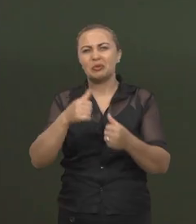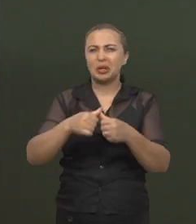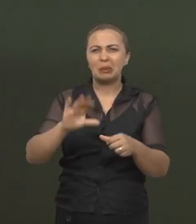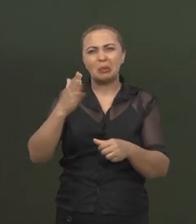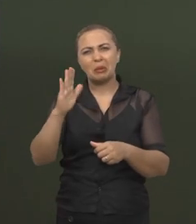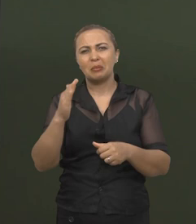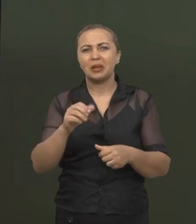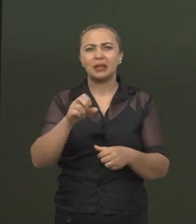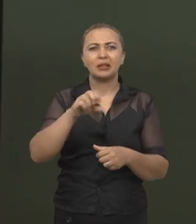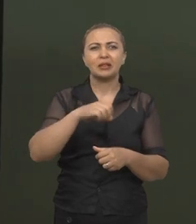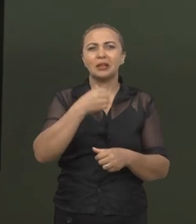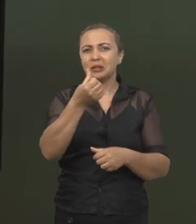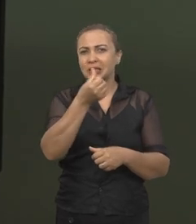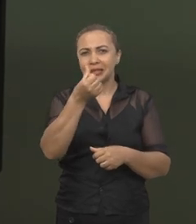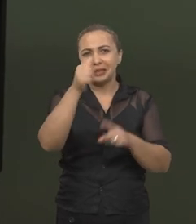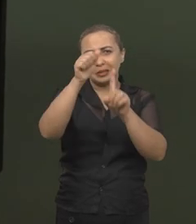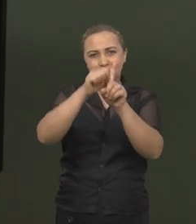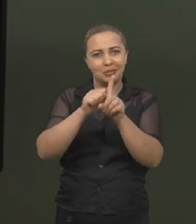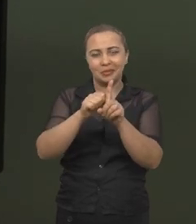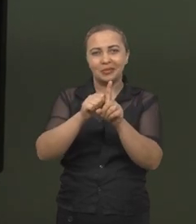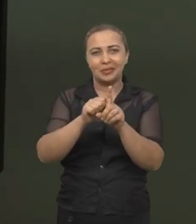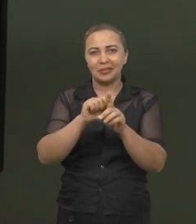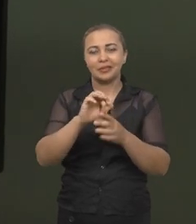pelo menos mais uns 6 meses